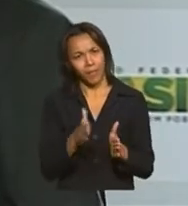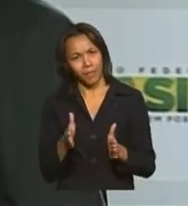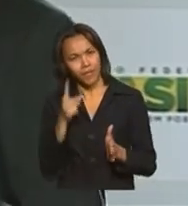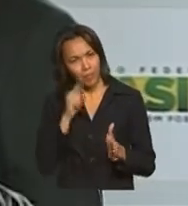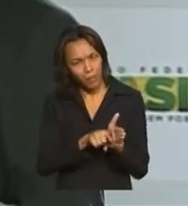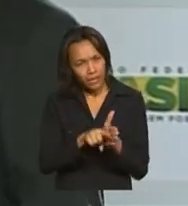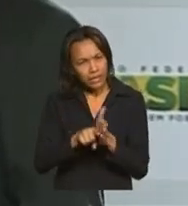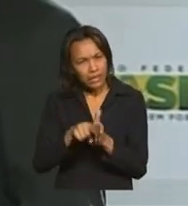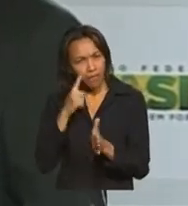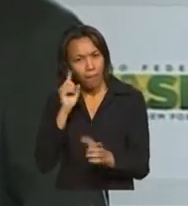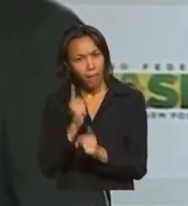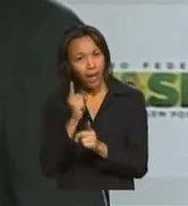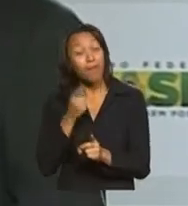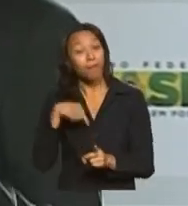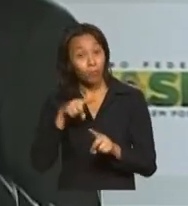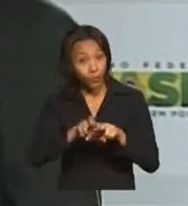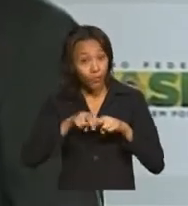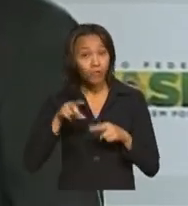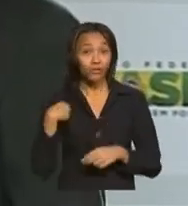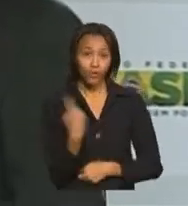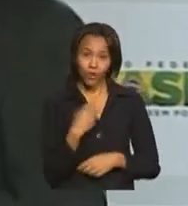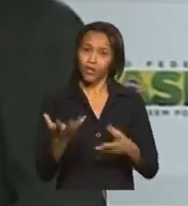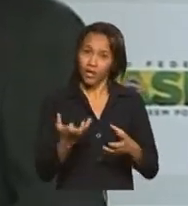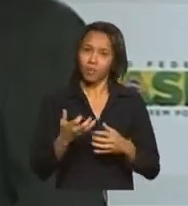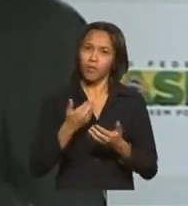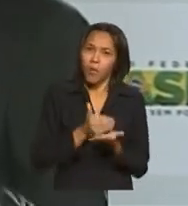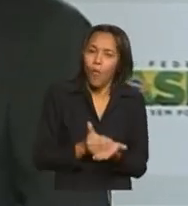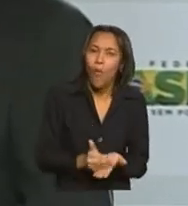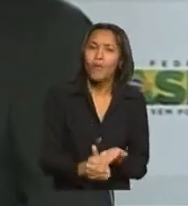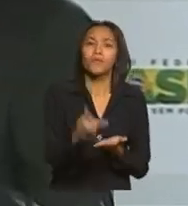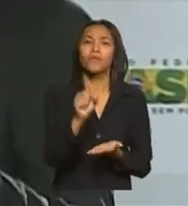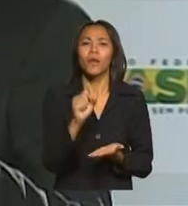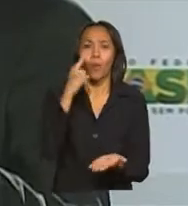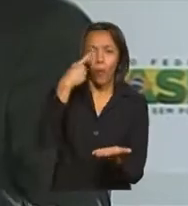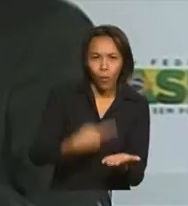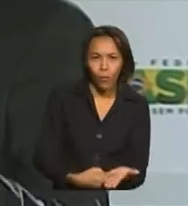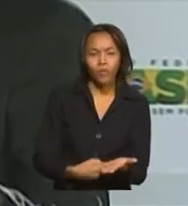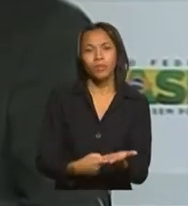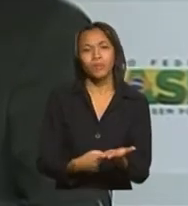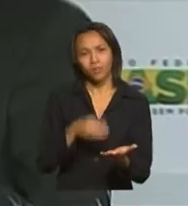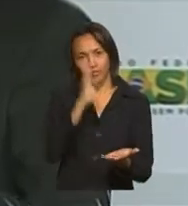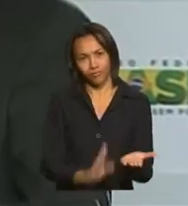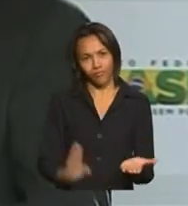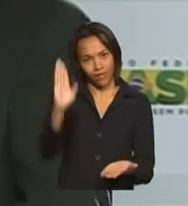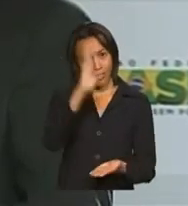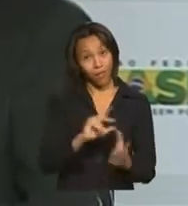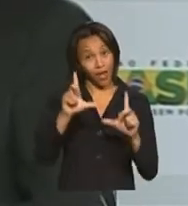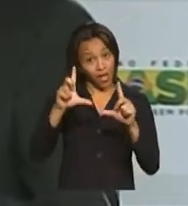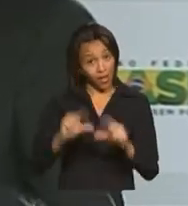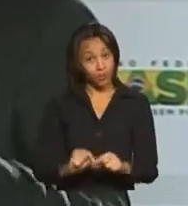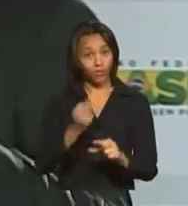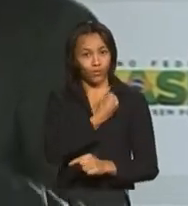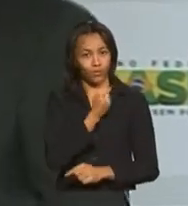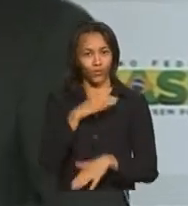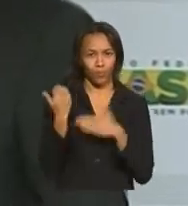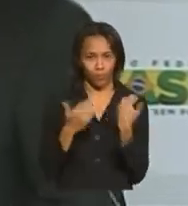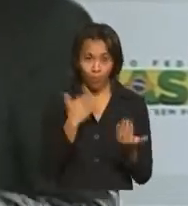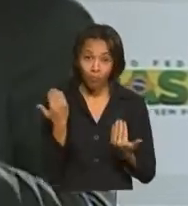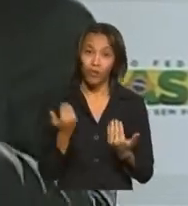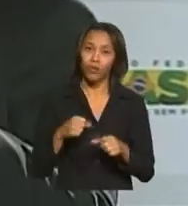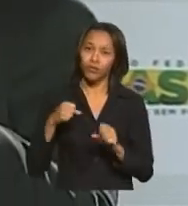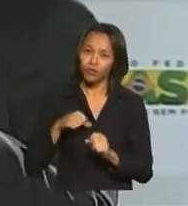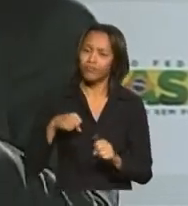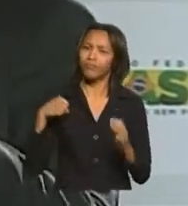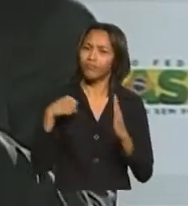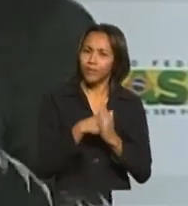verificado. Por isso que a nossa intenção é, partir do Pacto Nacional pela Redução de Acidentes, que tem a